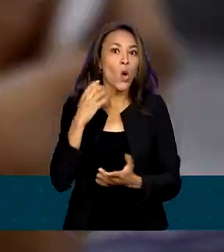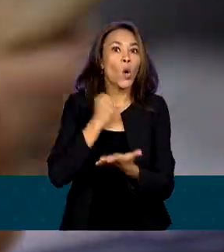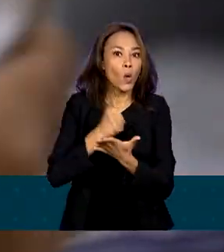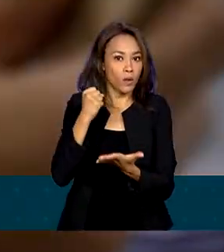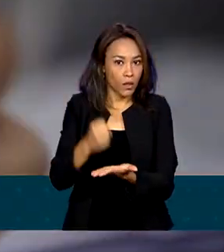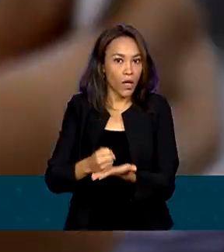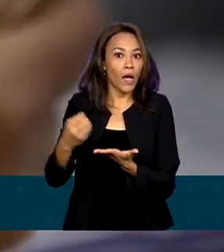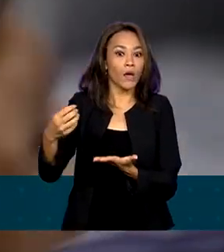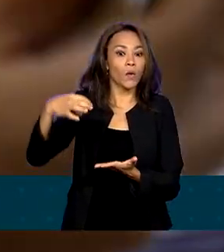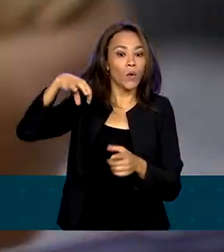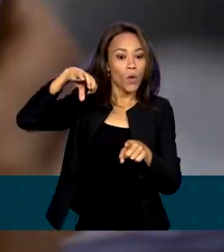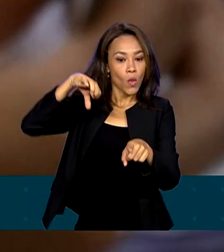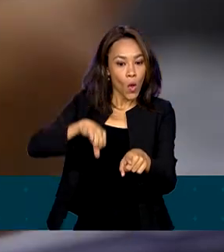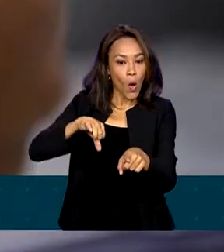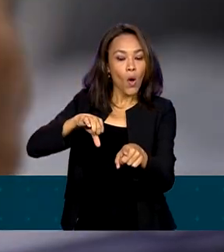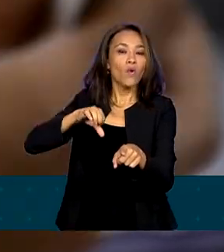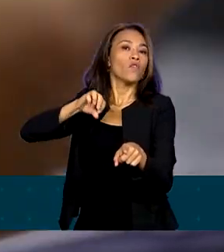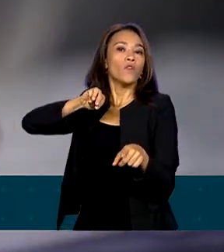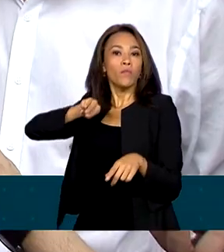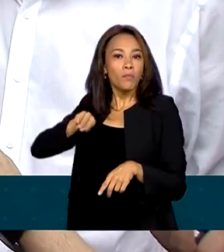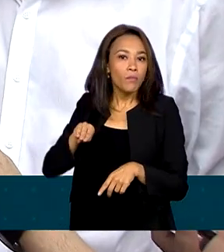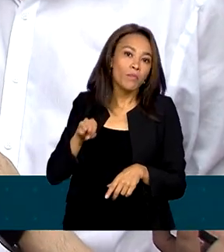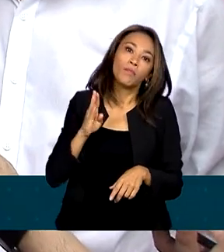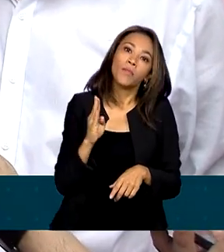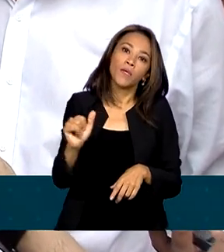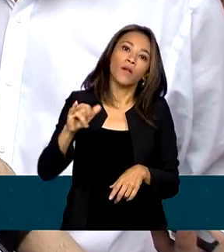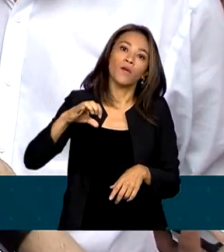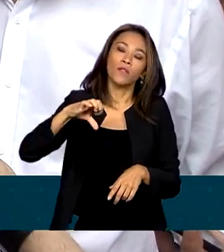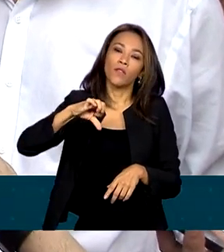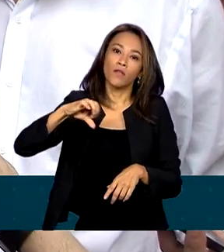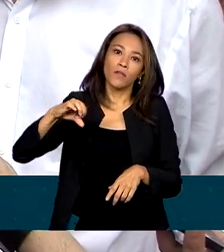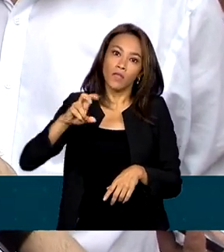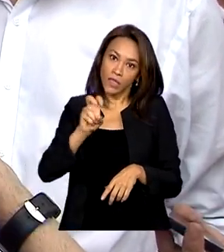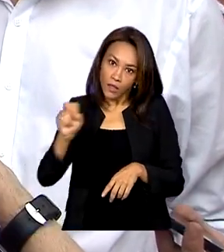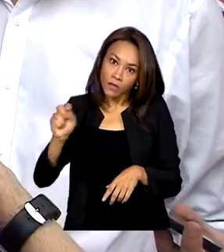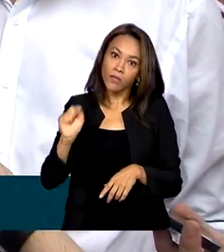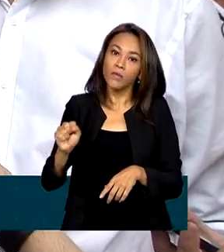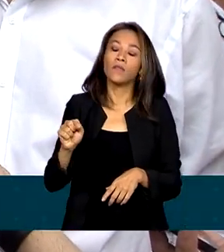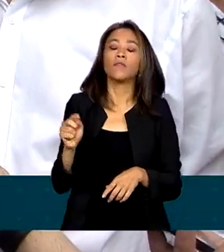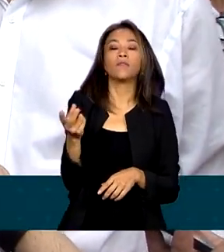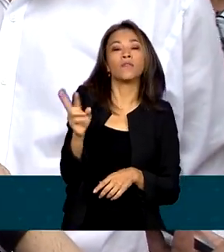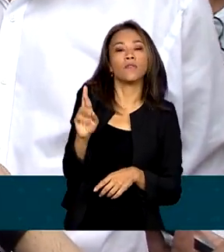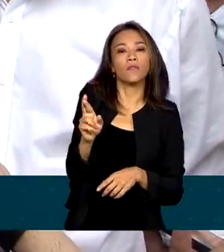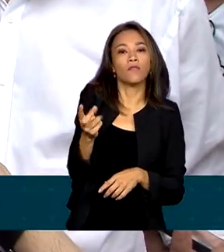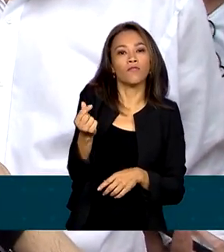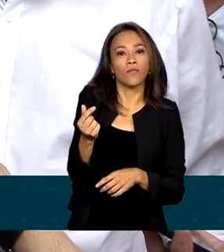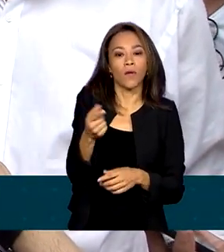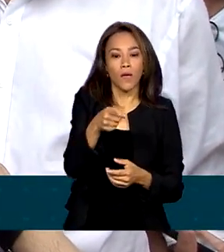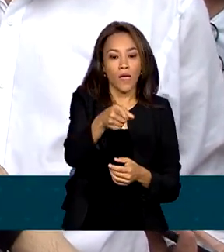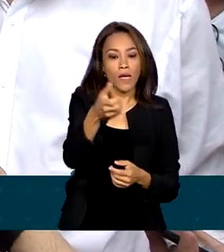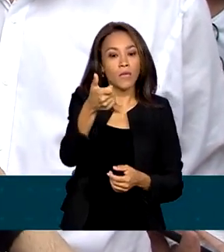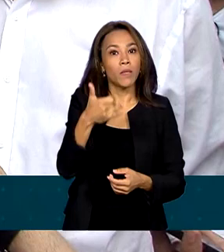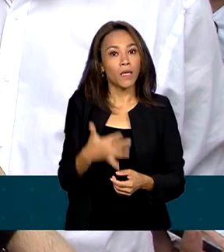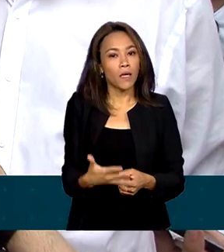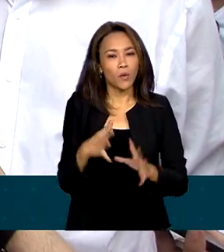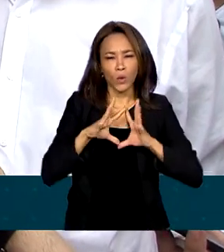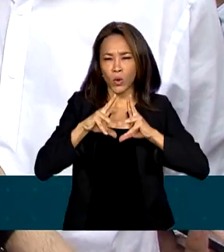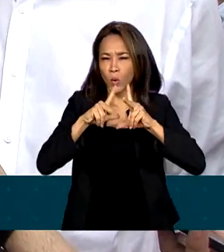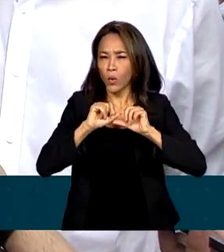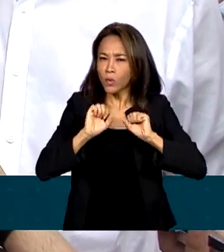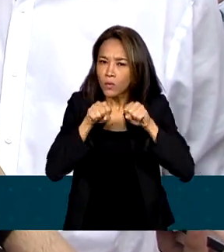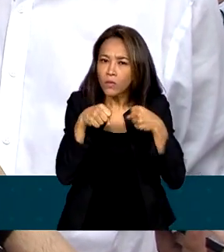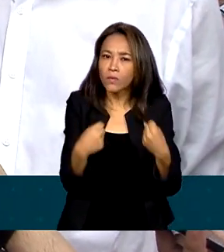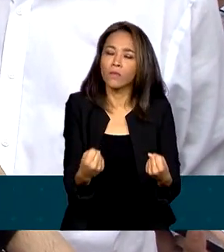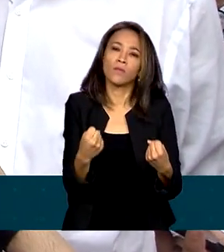9,5 bilhões de reais. Todo o esforço, como eu já disse, é para garantir que a pessoa tenha